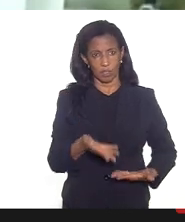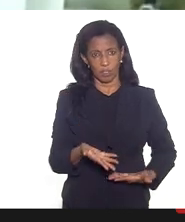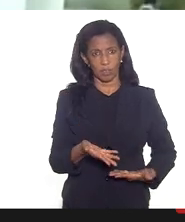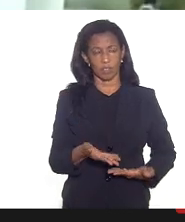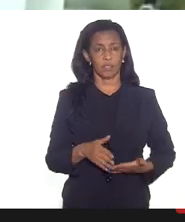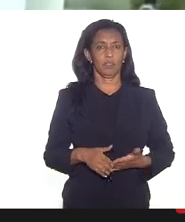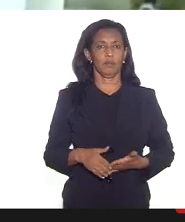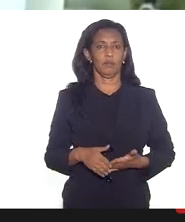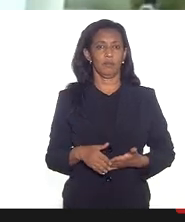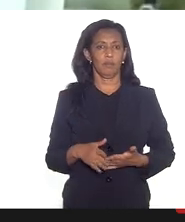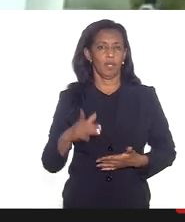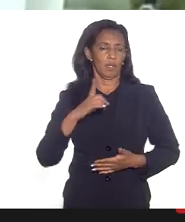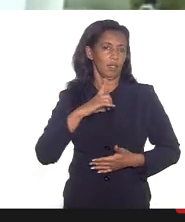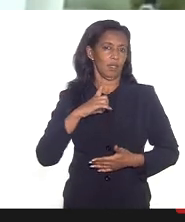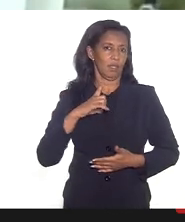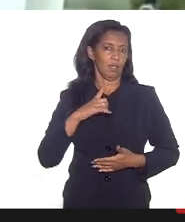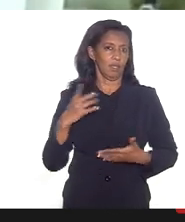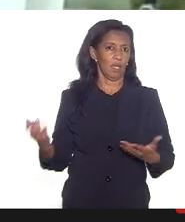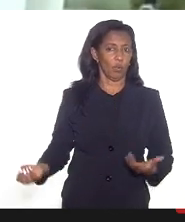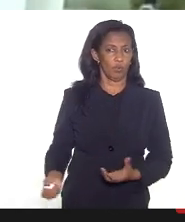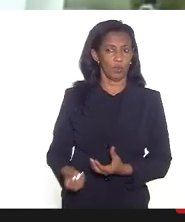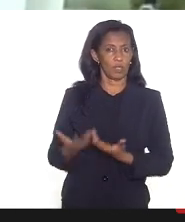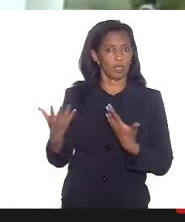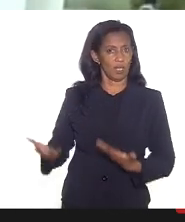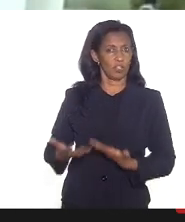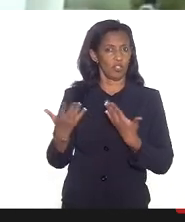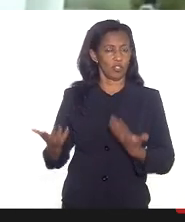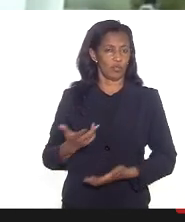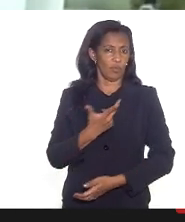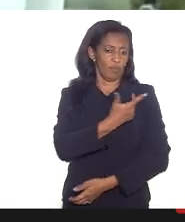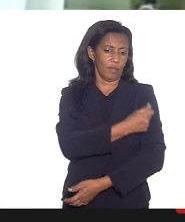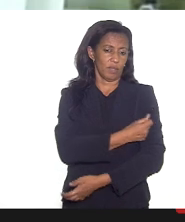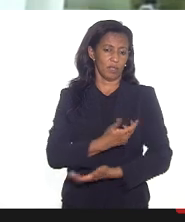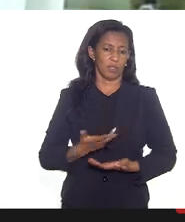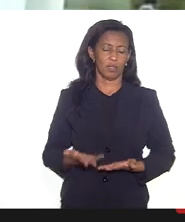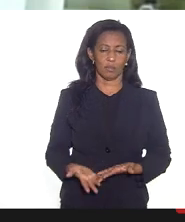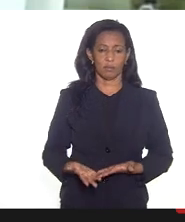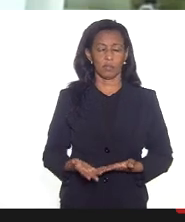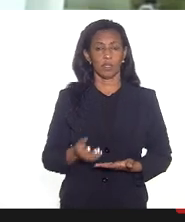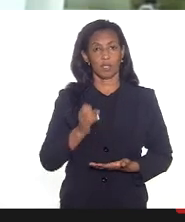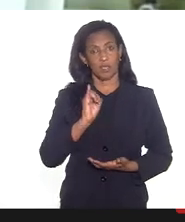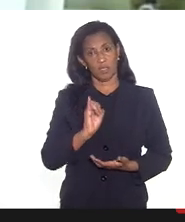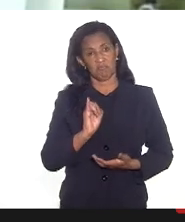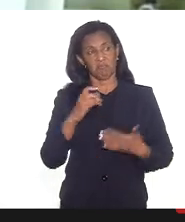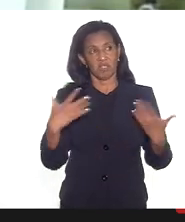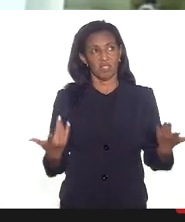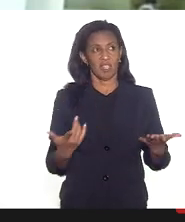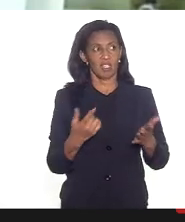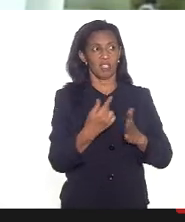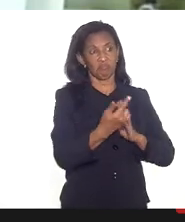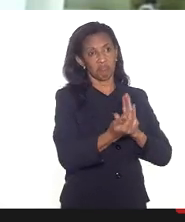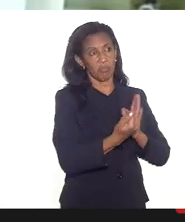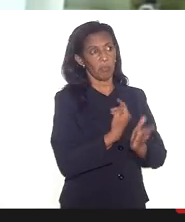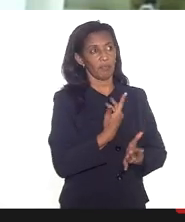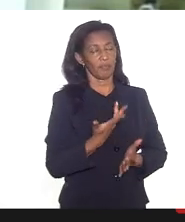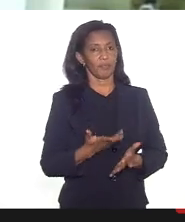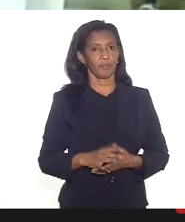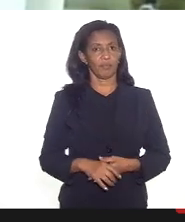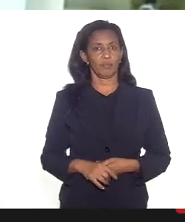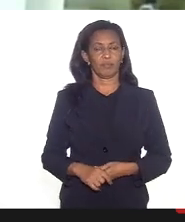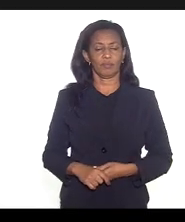para que haja um incentivo à vacinação é isso não sei se tiver alguma questão que vocês queiram comentar